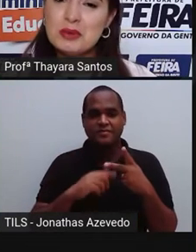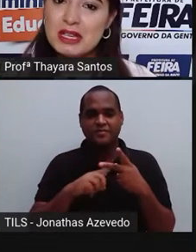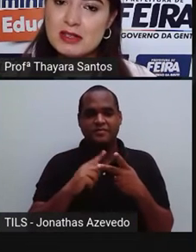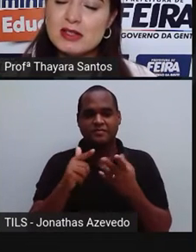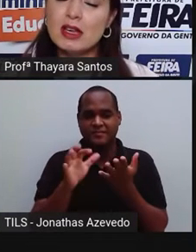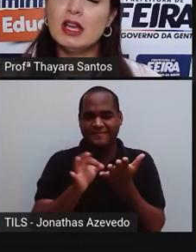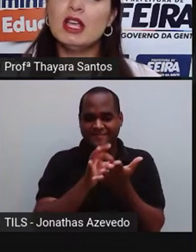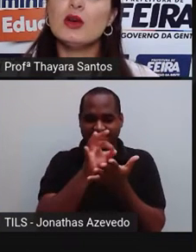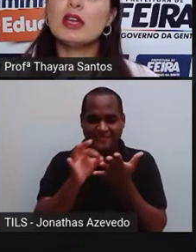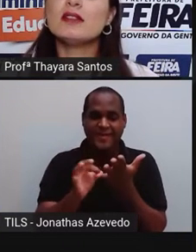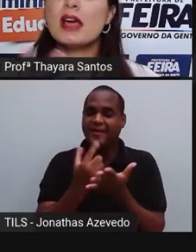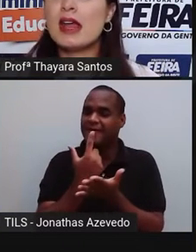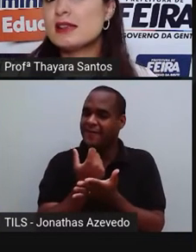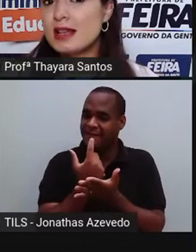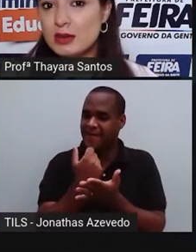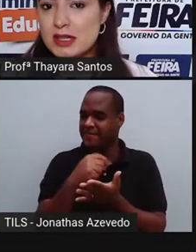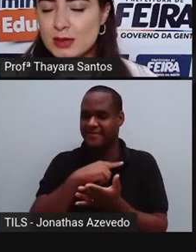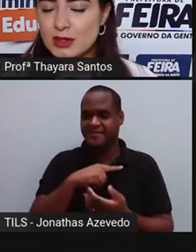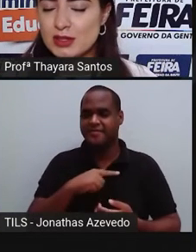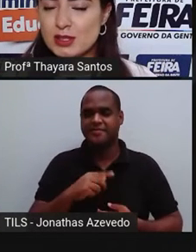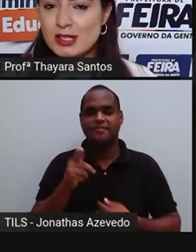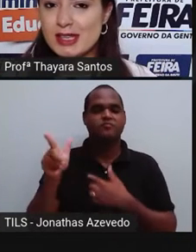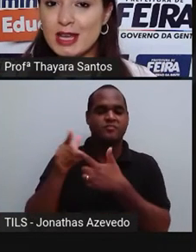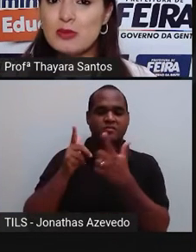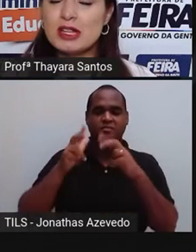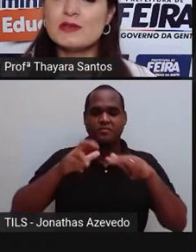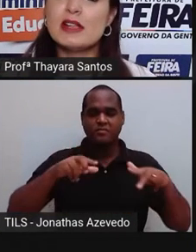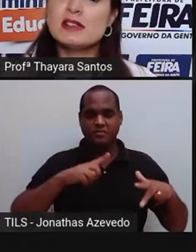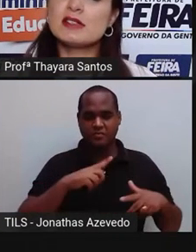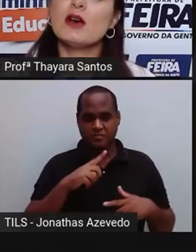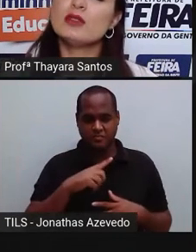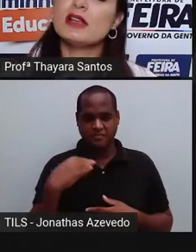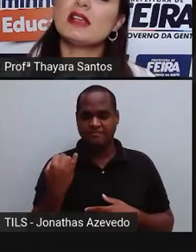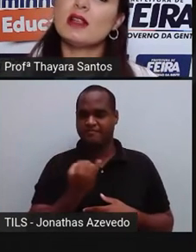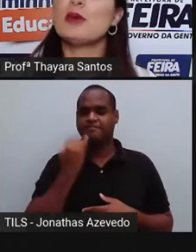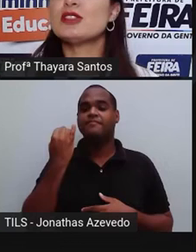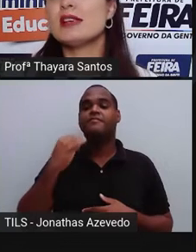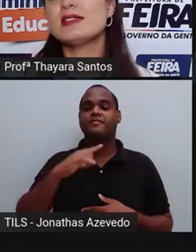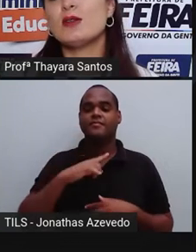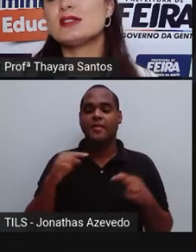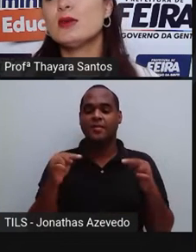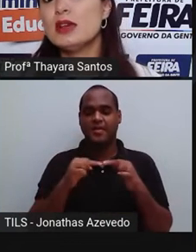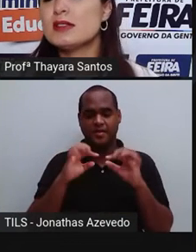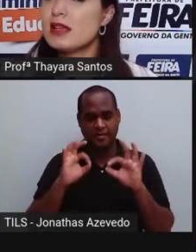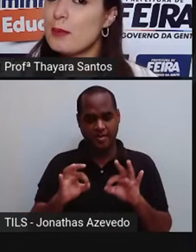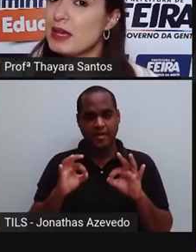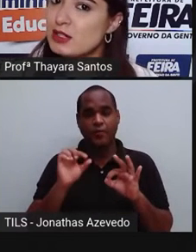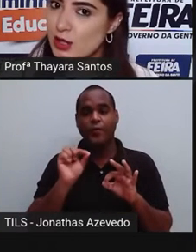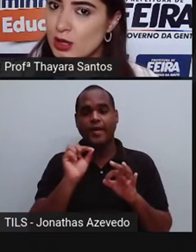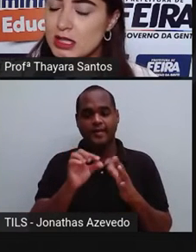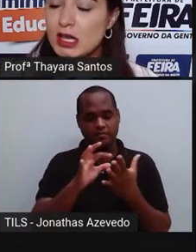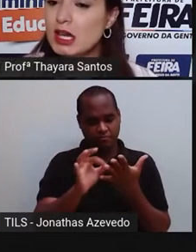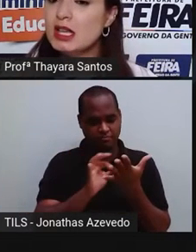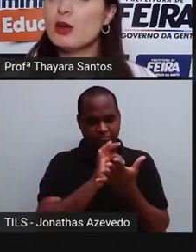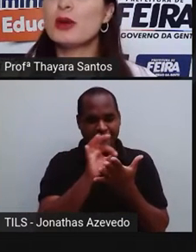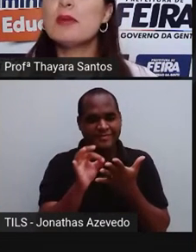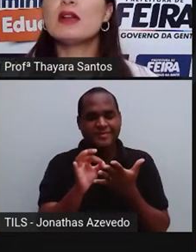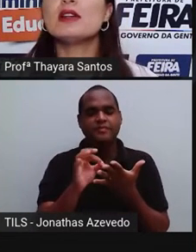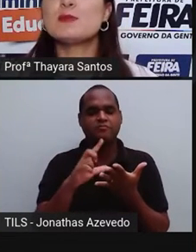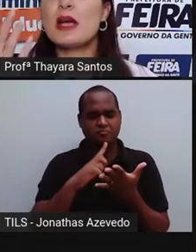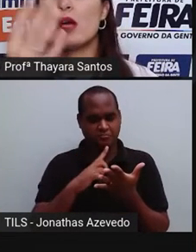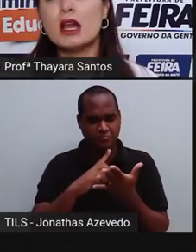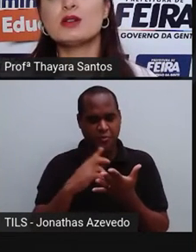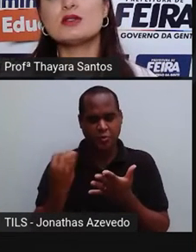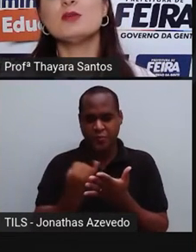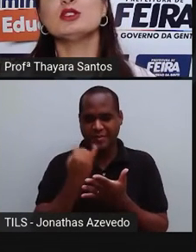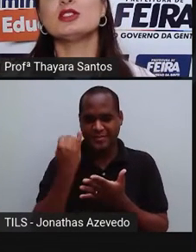células sanguíneas. E o que interessa ali no exame de sangue, muitas vezes, são exatamente as células sanguíneas, que é a parte sólida. Então primeiro